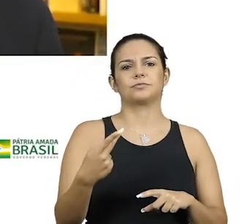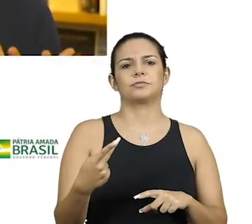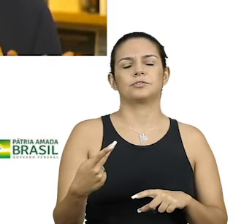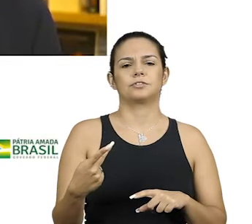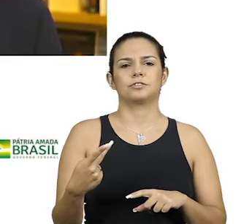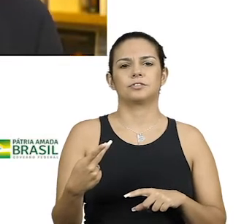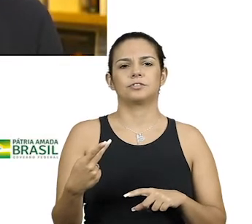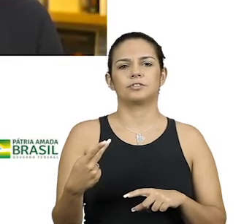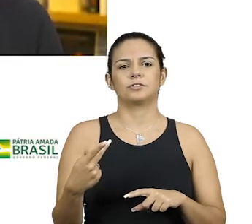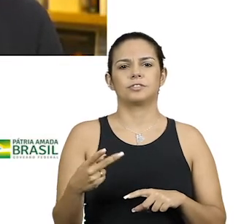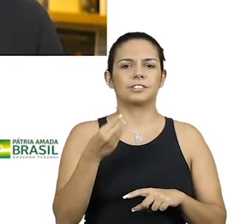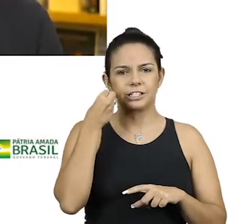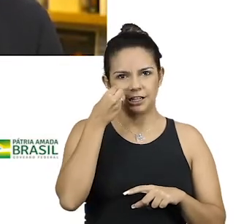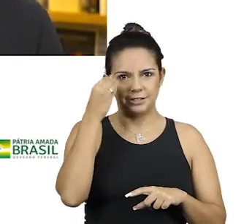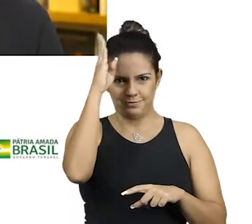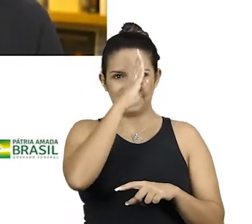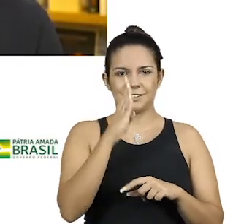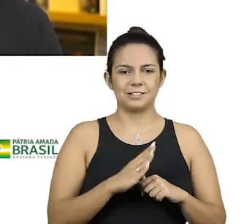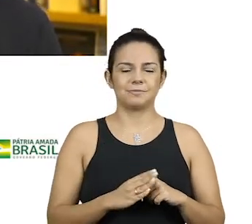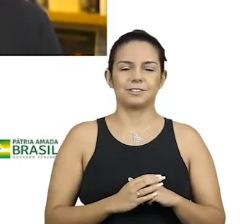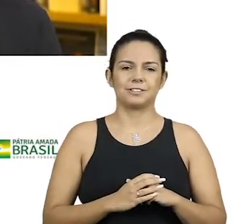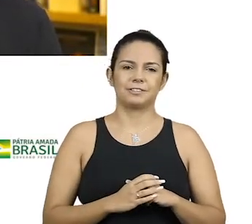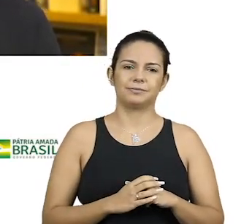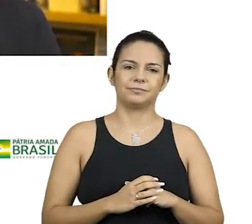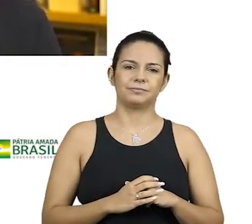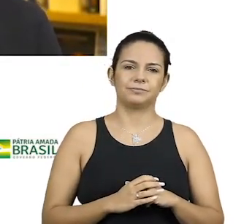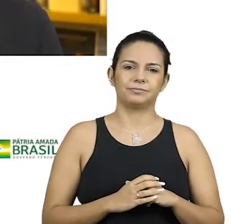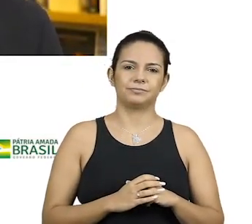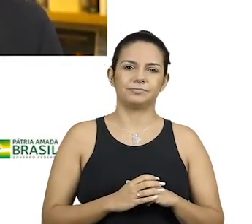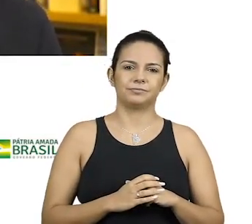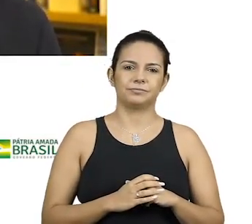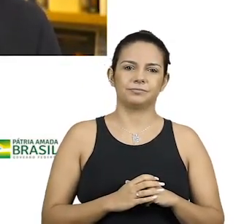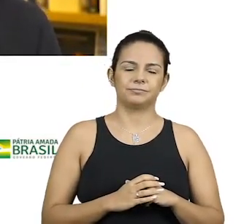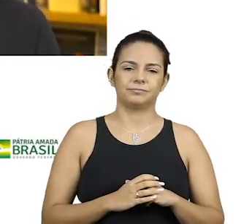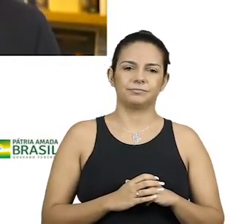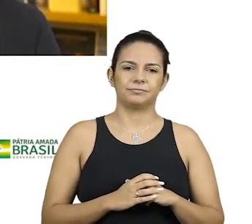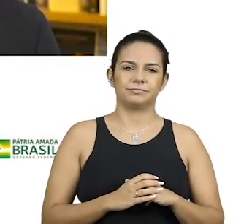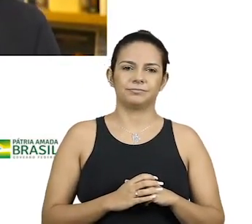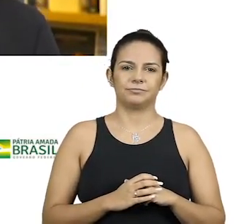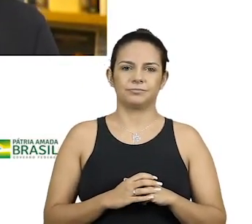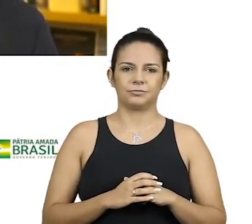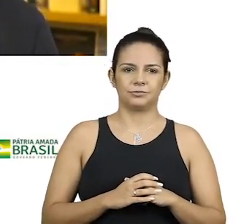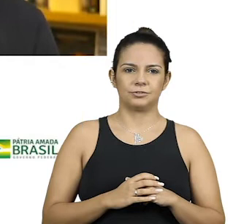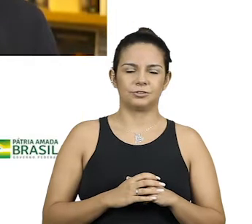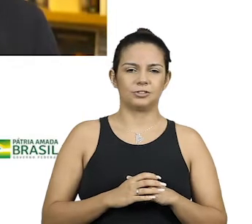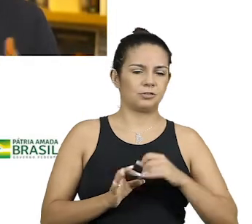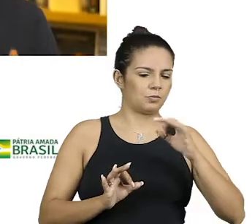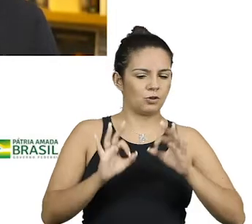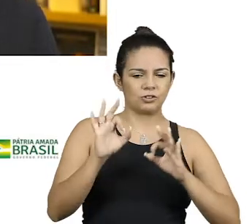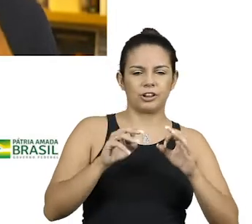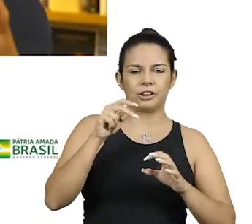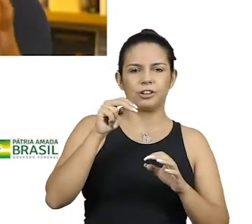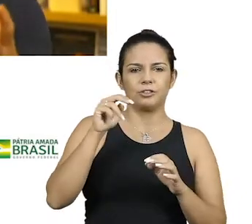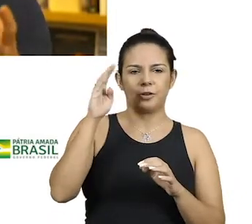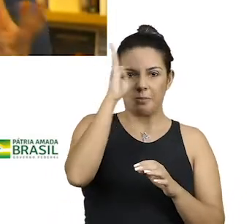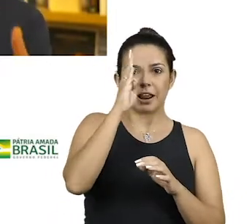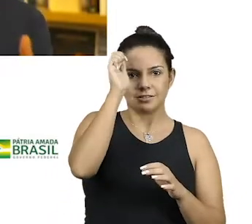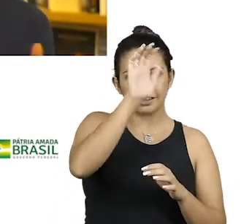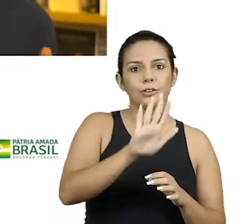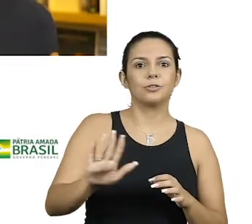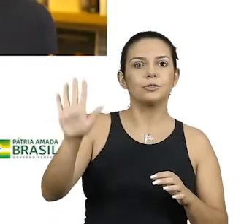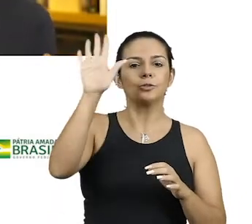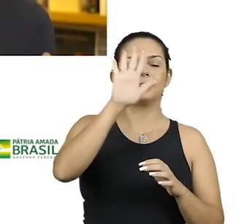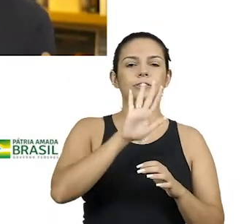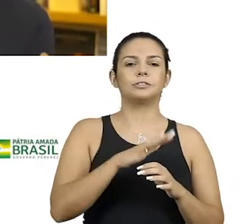barato que a experiência brasileira, da grande aventura do projeto nacional. E